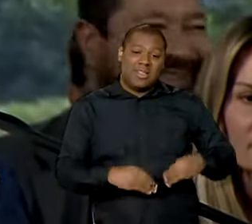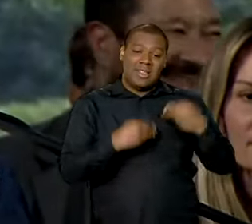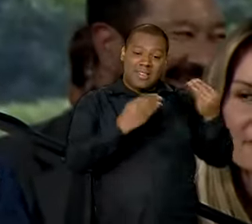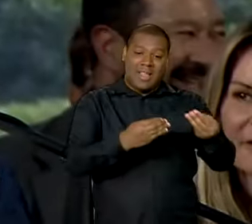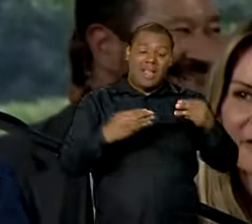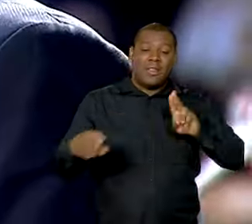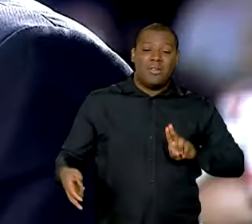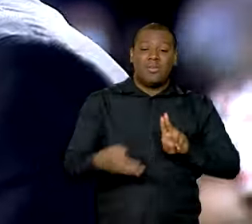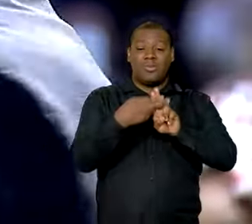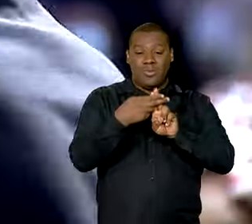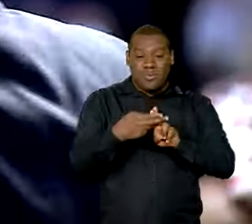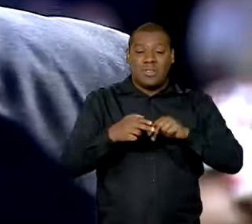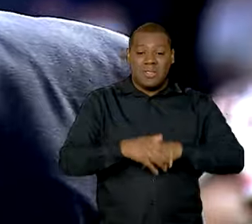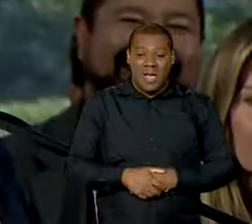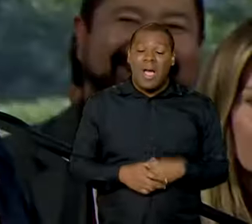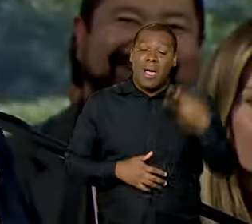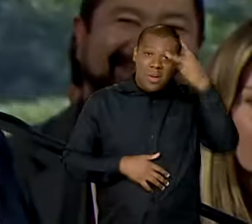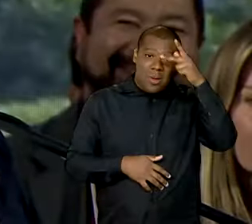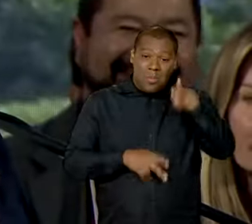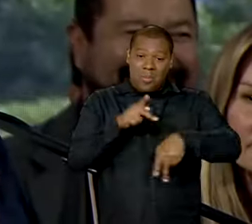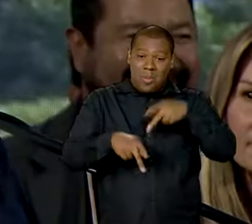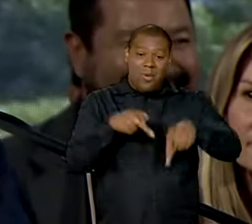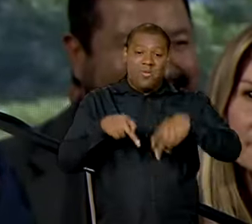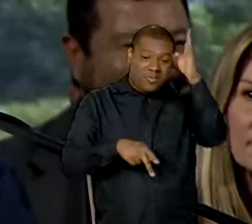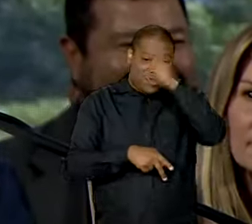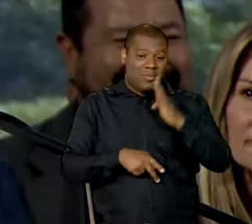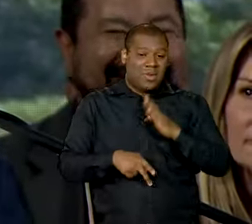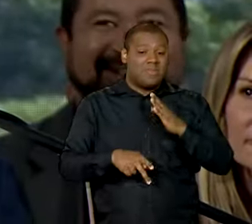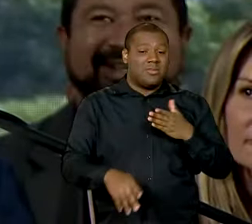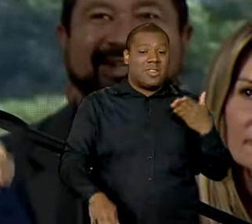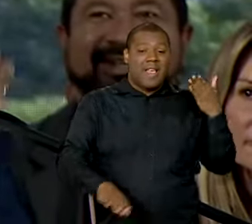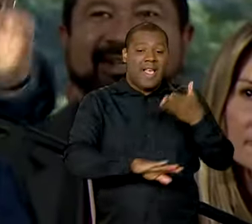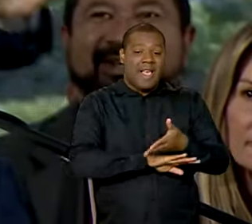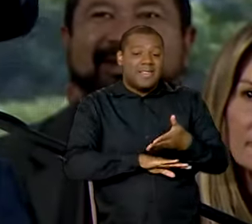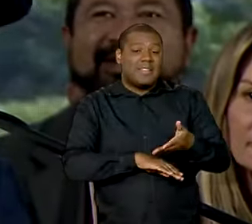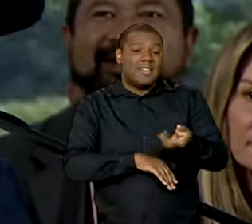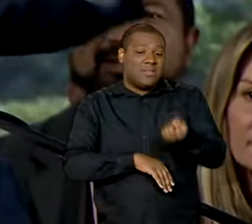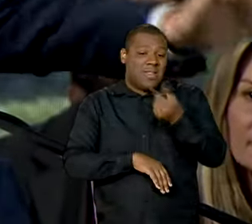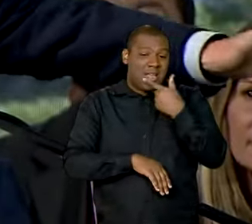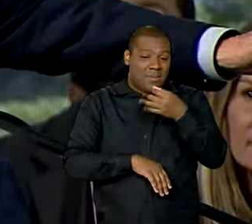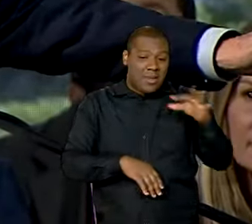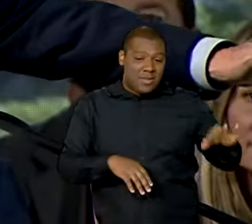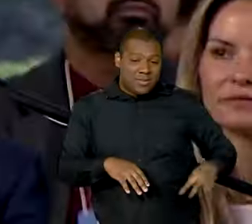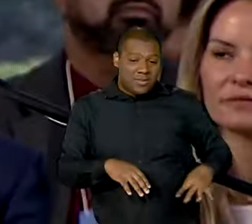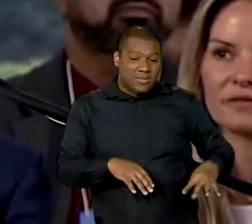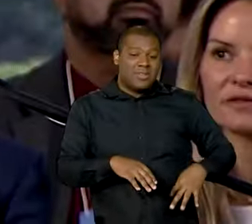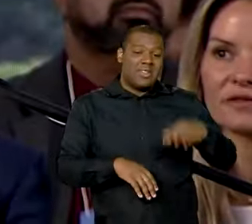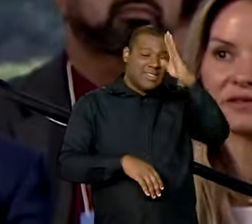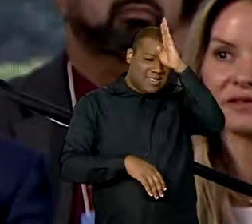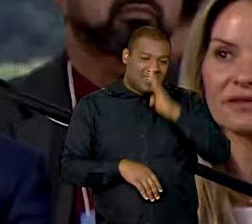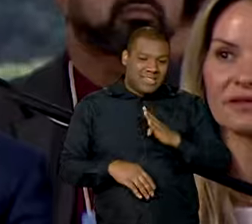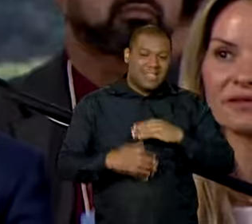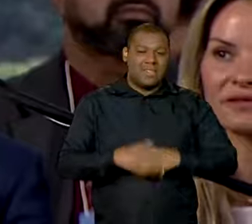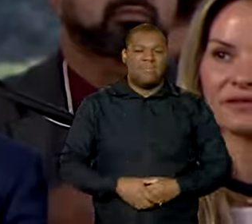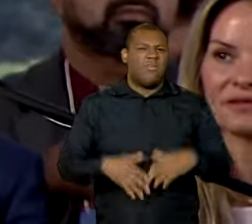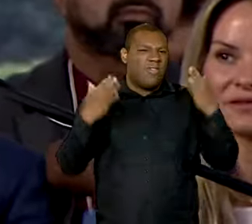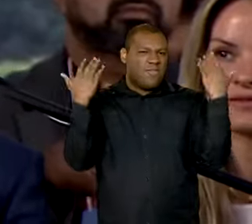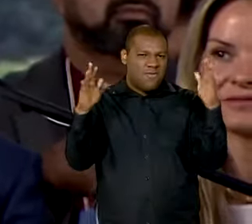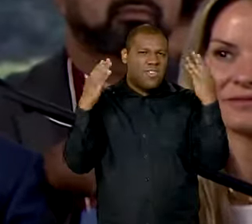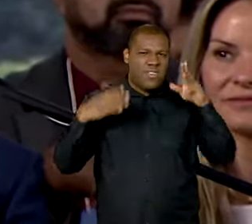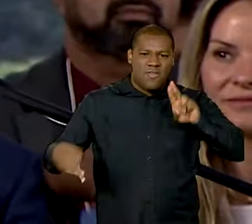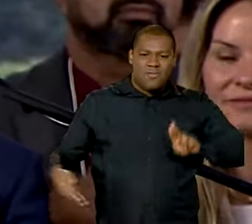distribuir de graça aos brasileiros que sofrem de diabetes. Esse é um fato extraordinário. Viva o SUS,